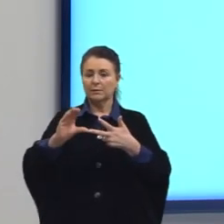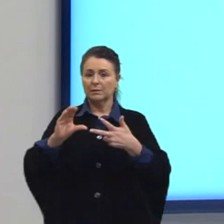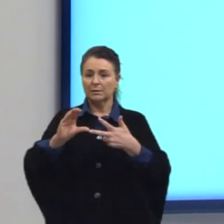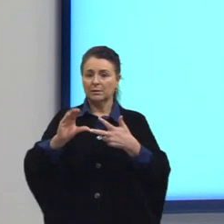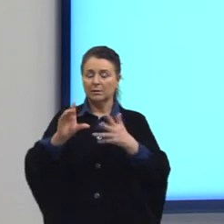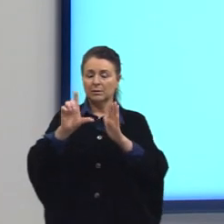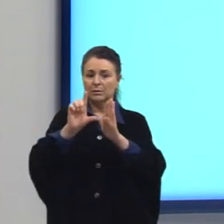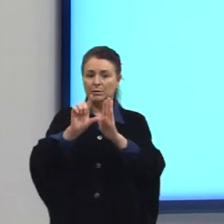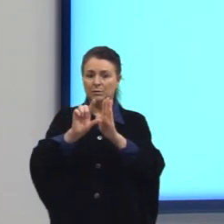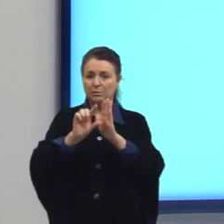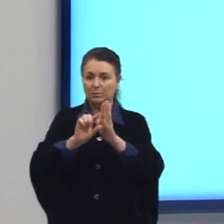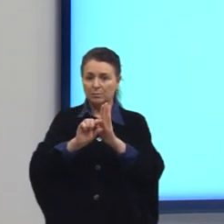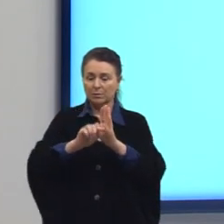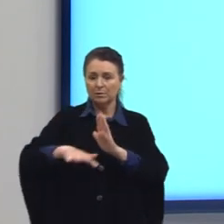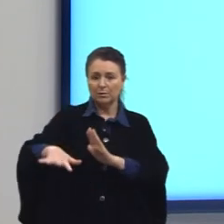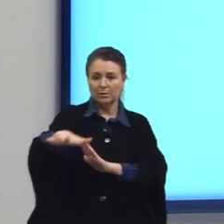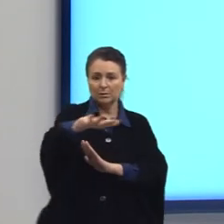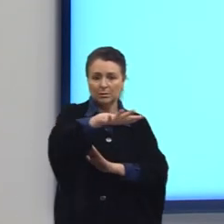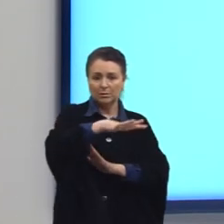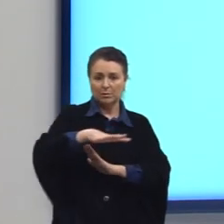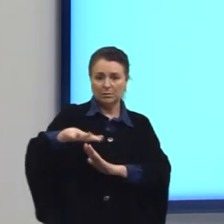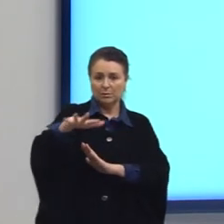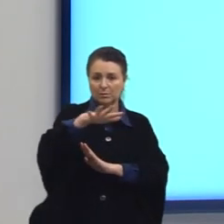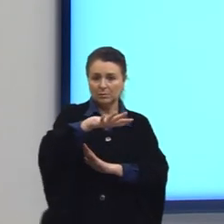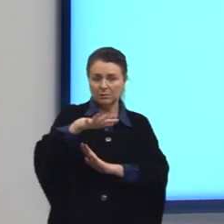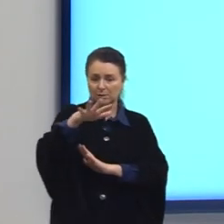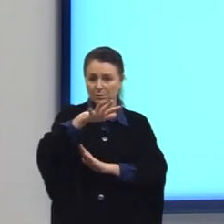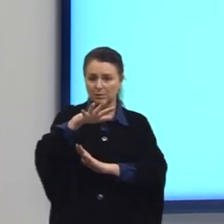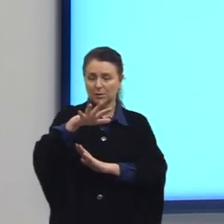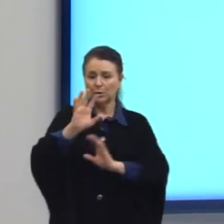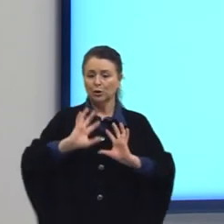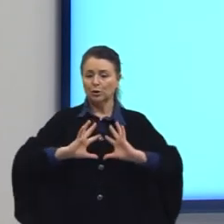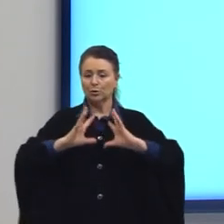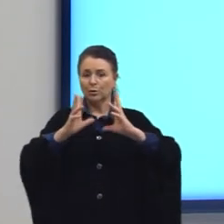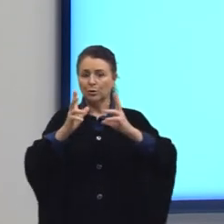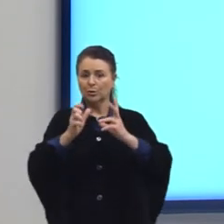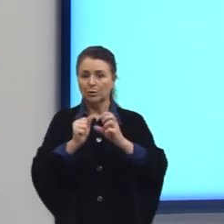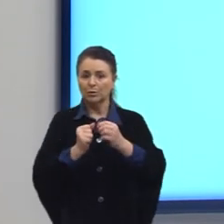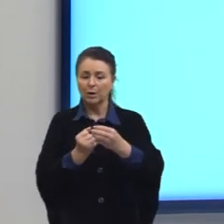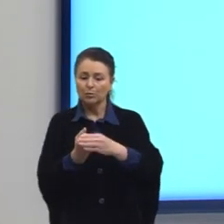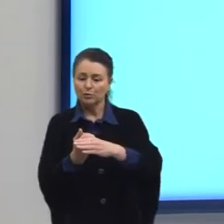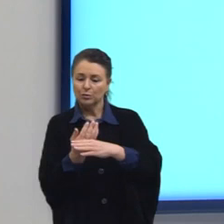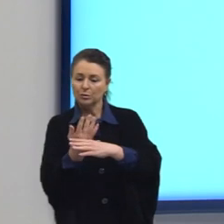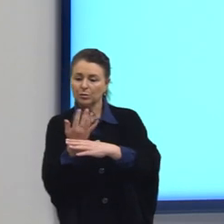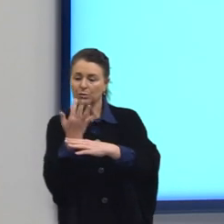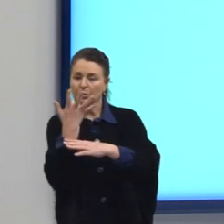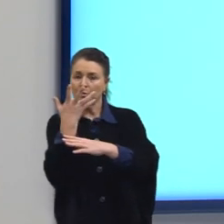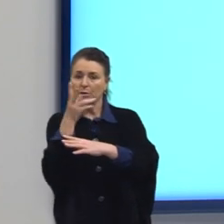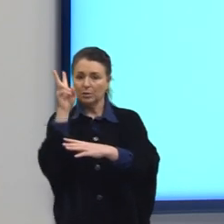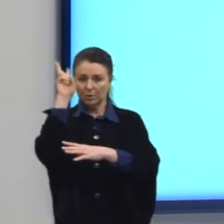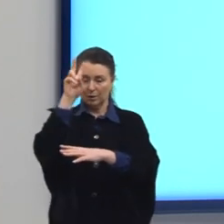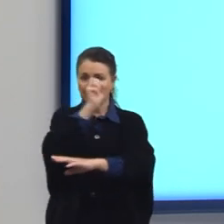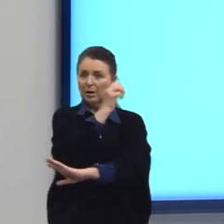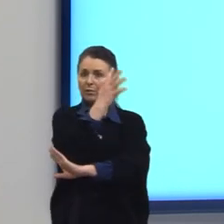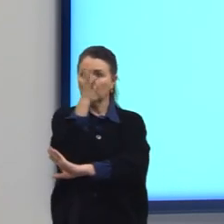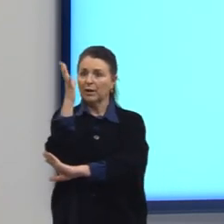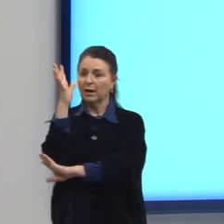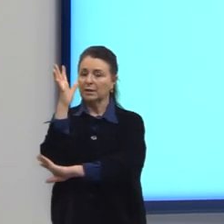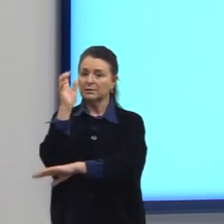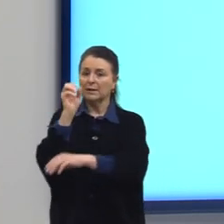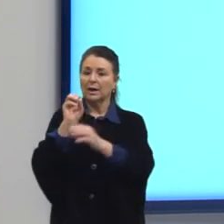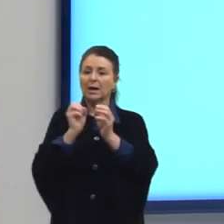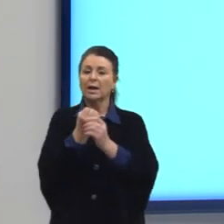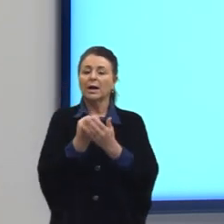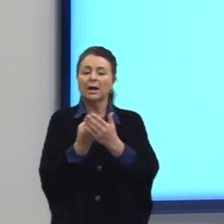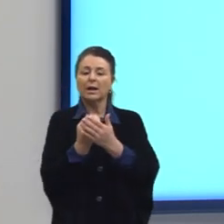Diminui a superfície total de transpiração? Então, lembrem que a floresta, ela vai transpirar, né?